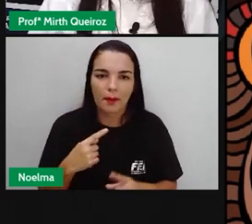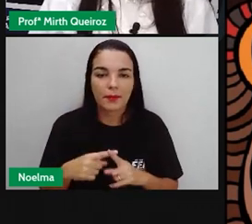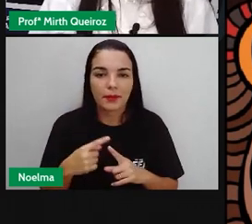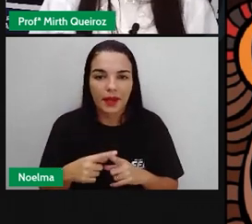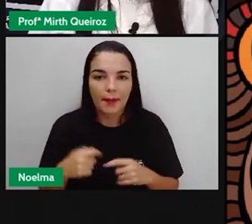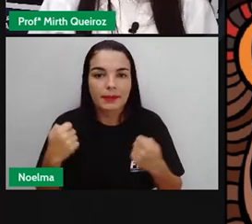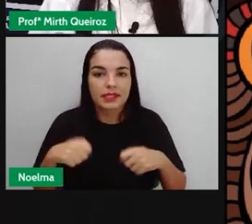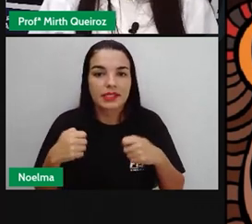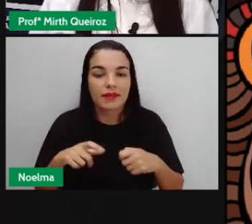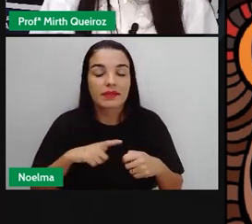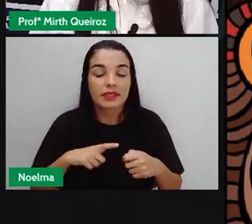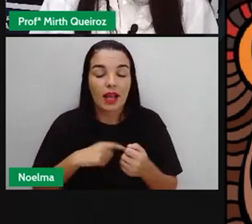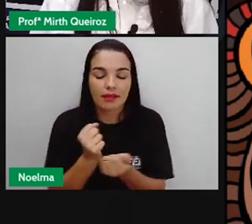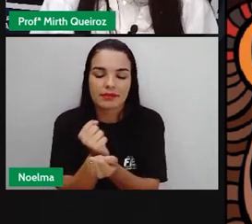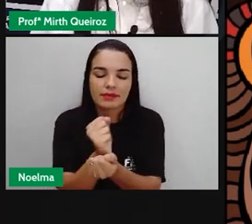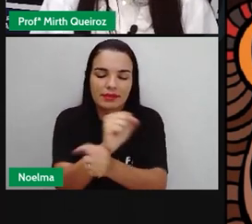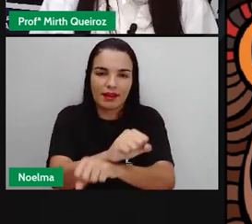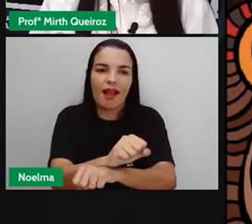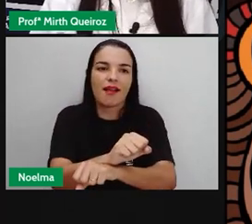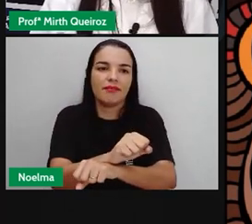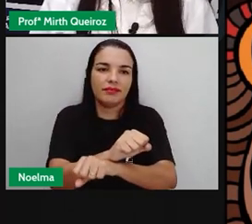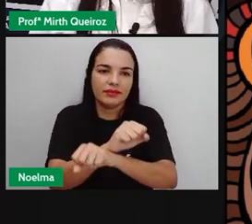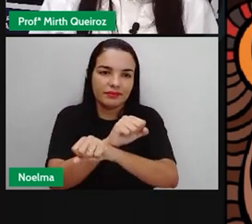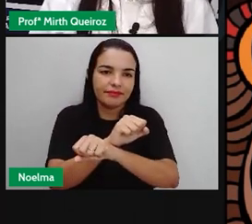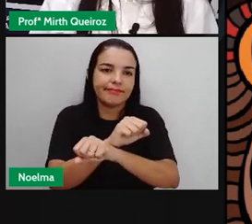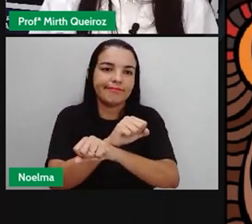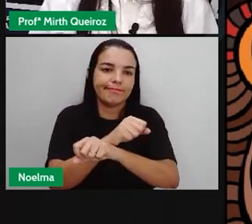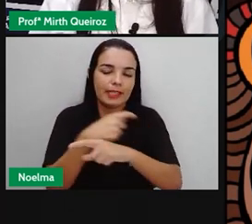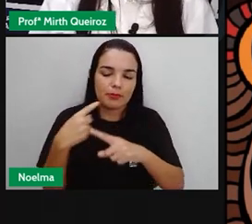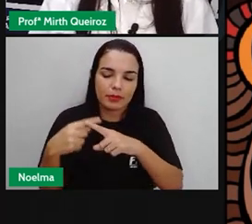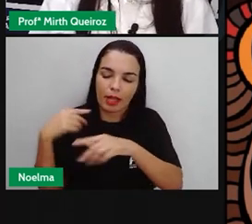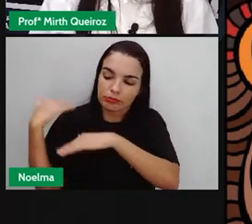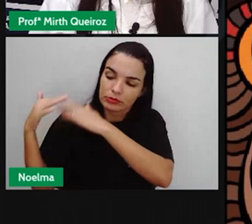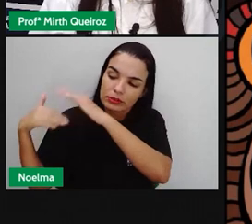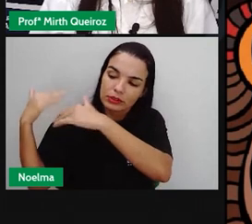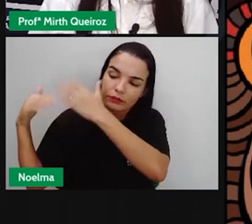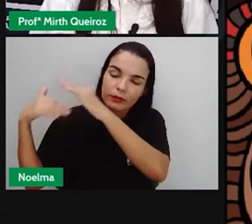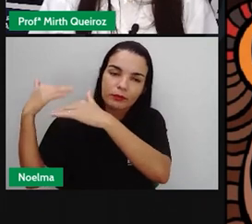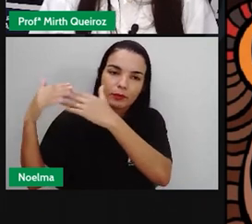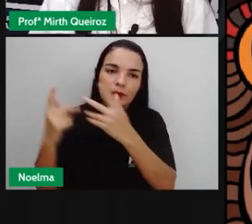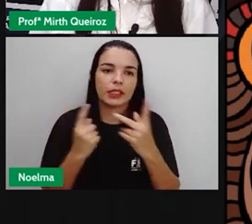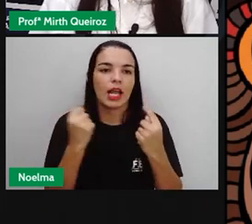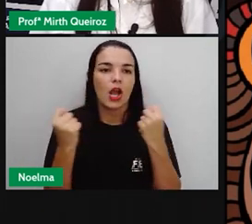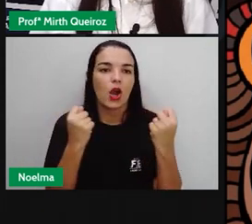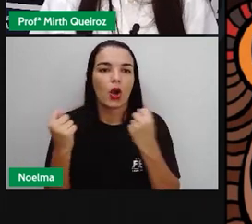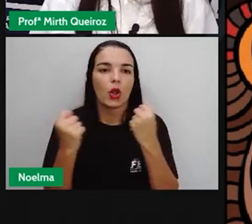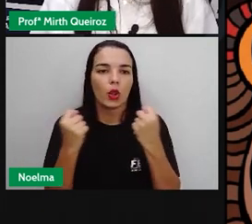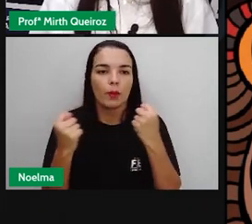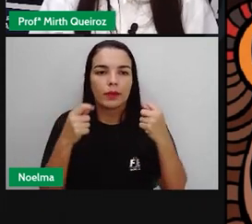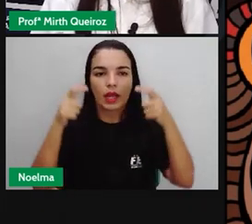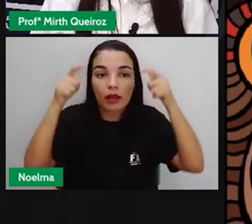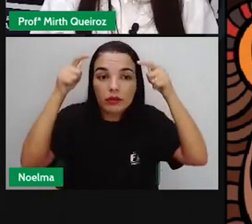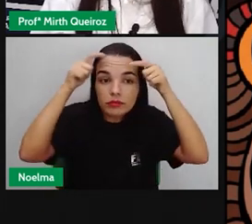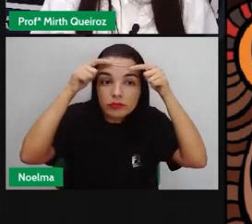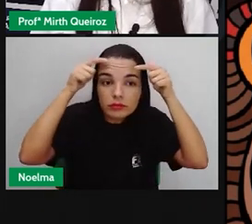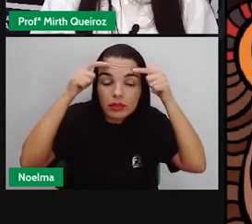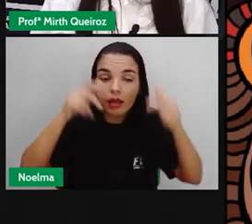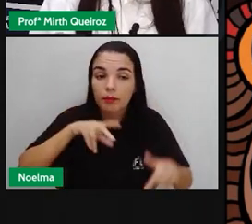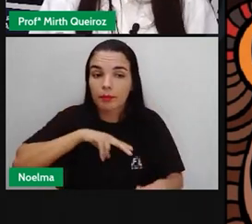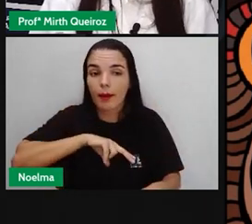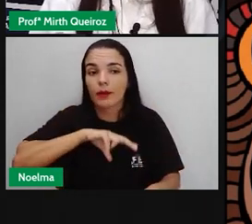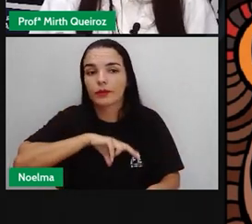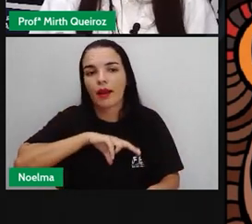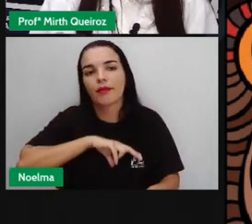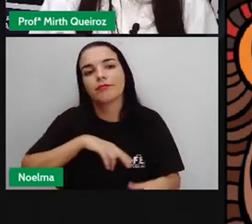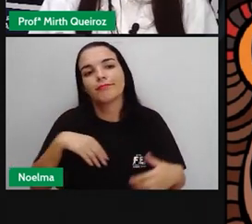servirem de quê? De mão de obra escrava para o desenvolvimento aí da economia, da colônia, que era o Brasil.